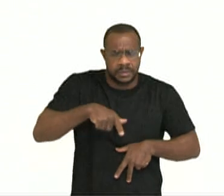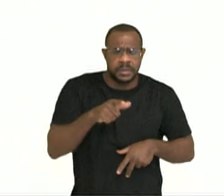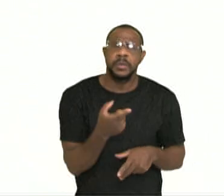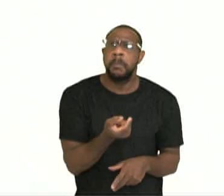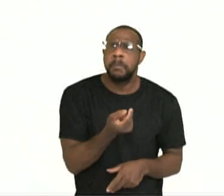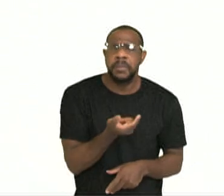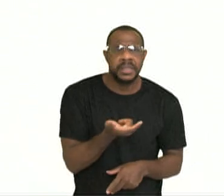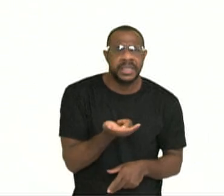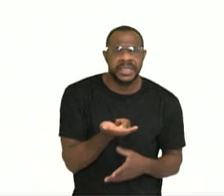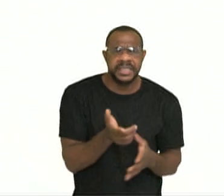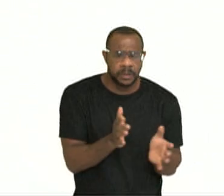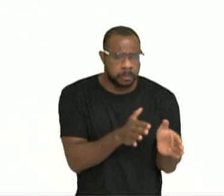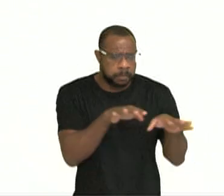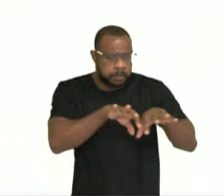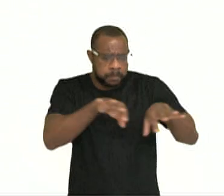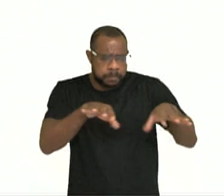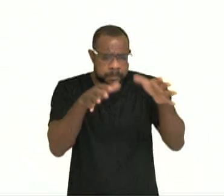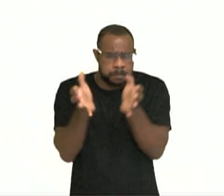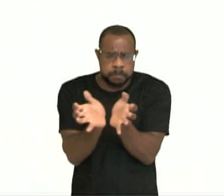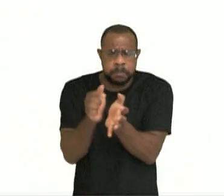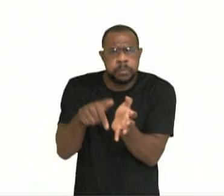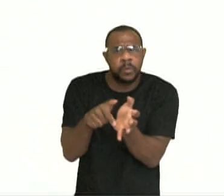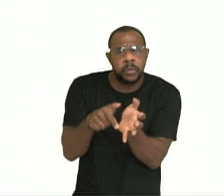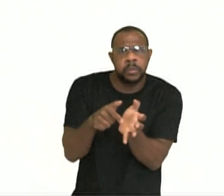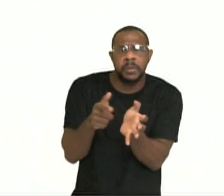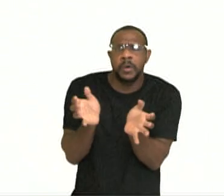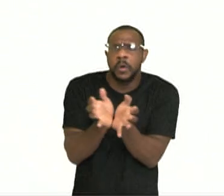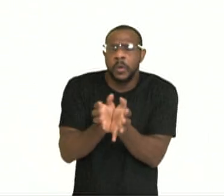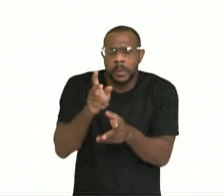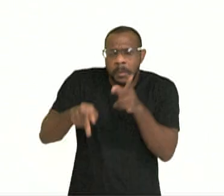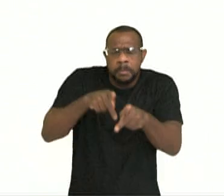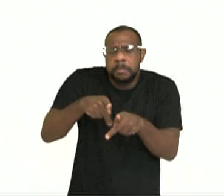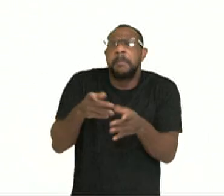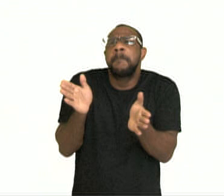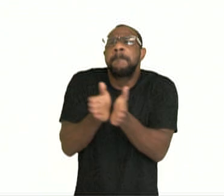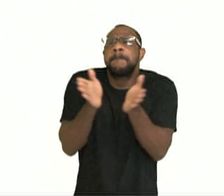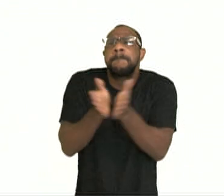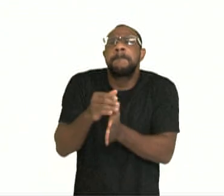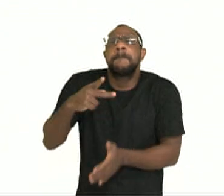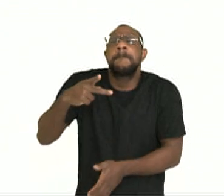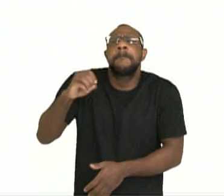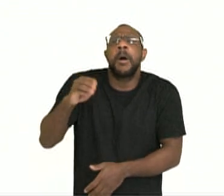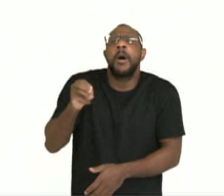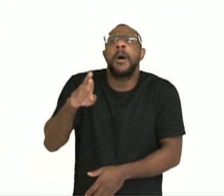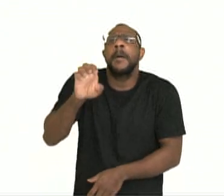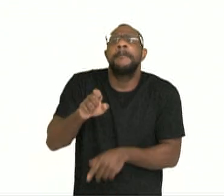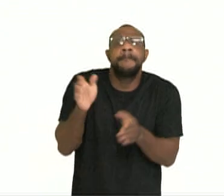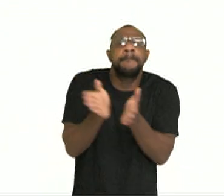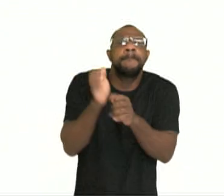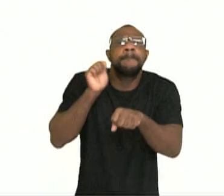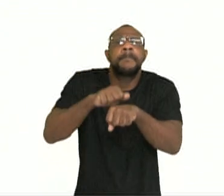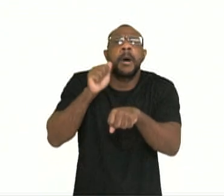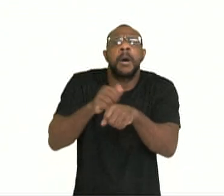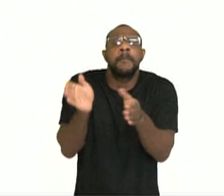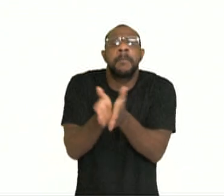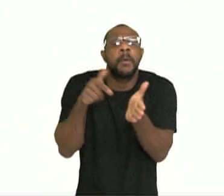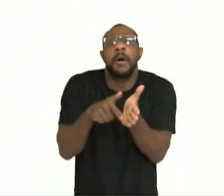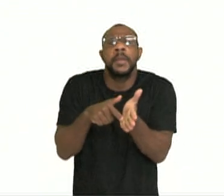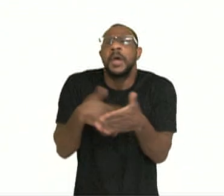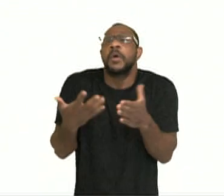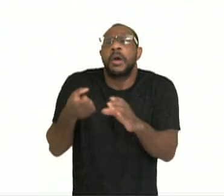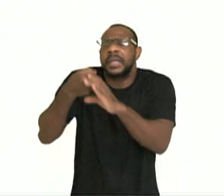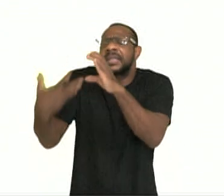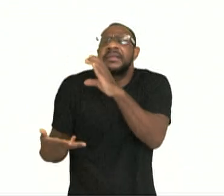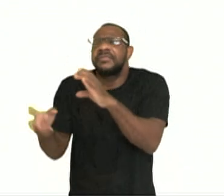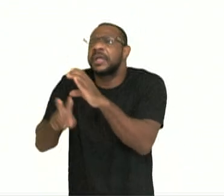população ser considerada pobre? Quando a gente usa esse termo, que características são analisadas para se chegar